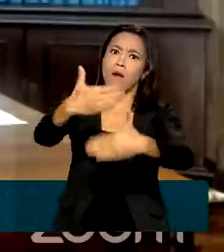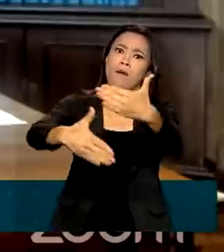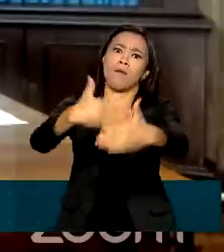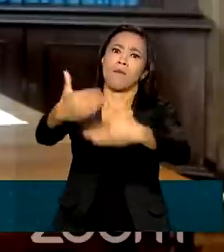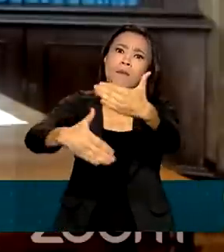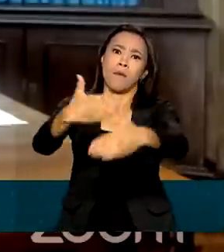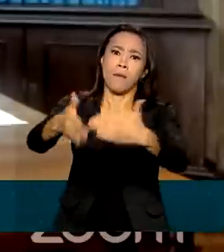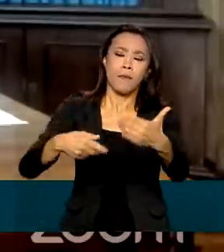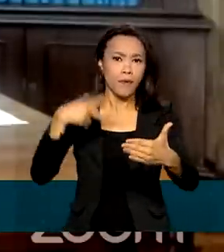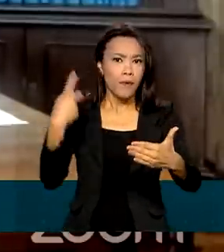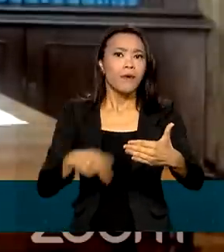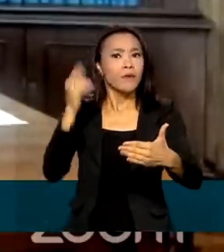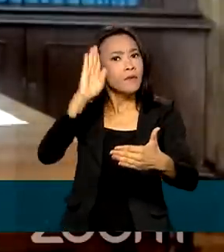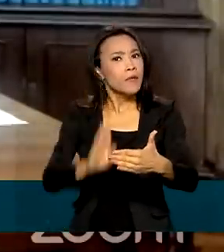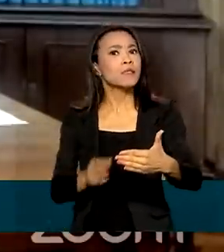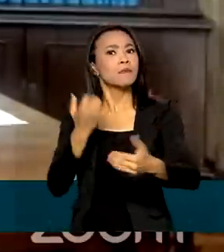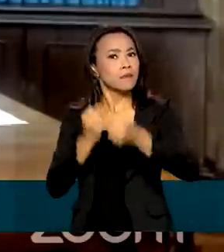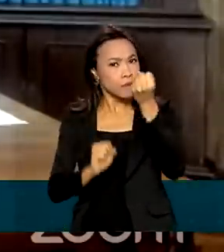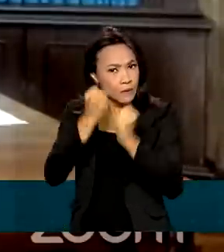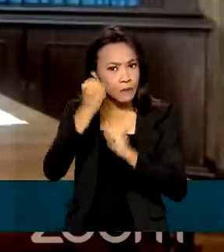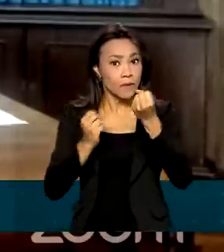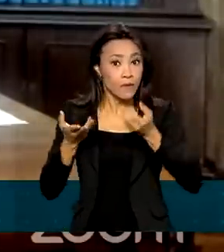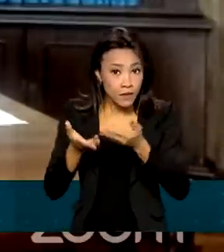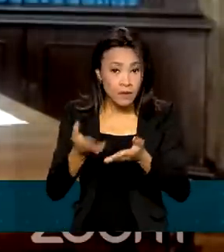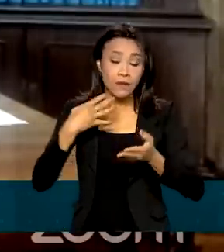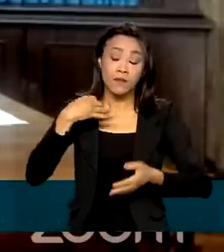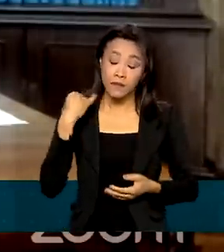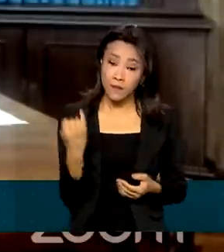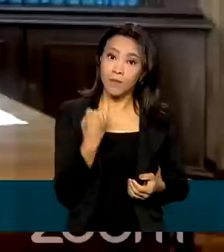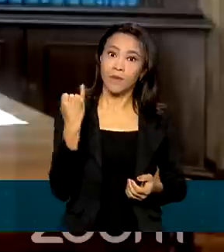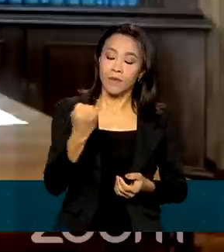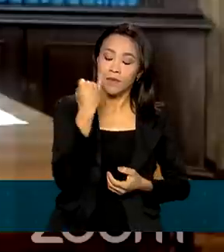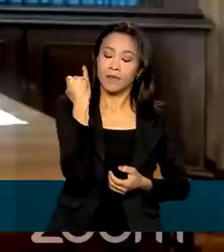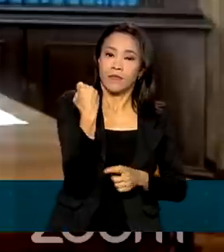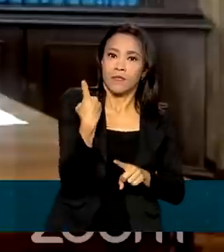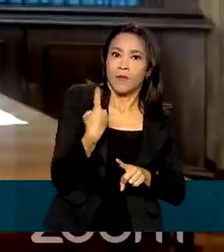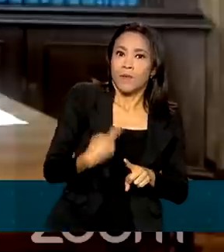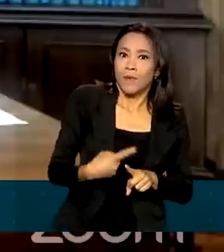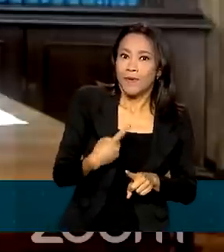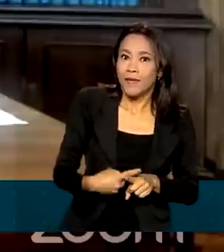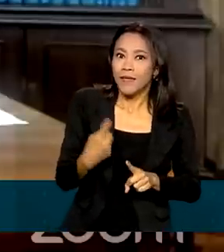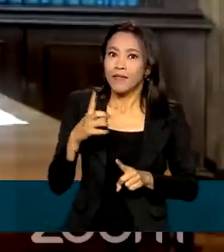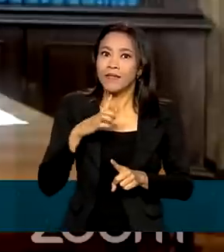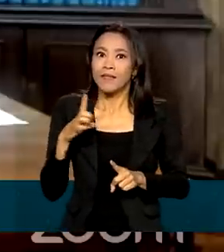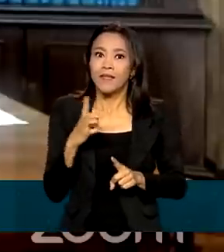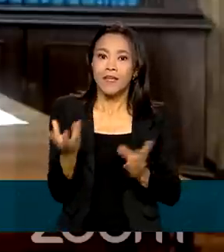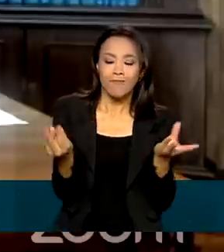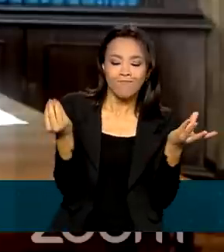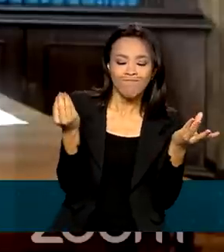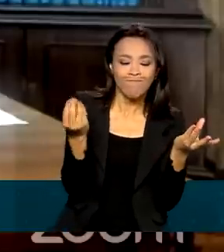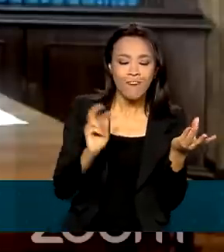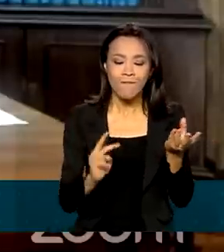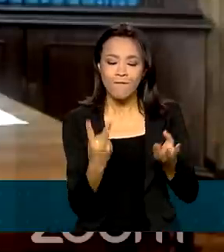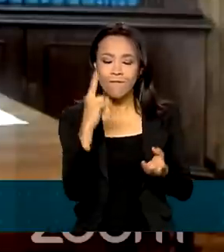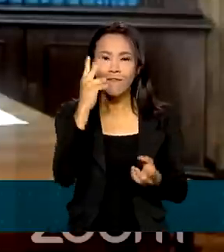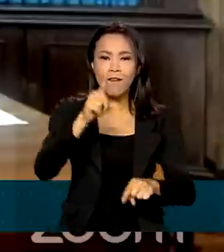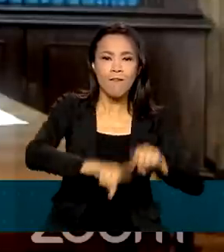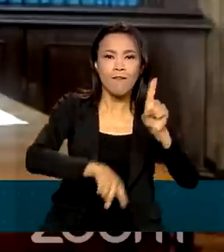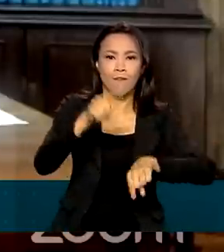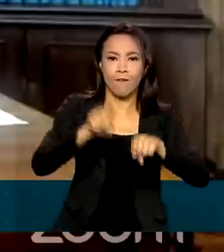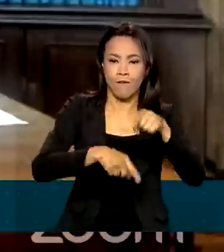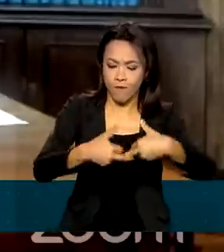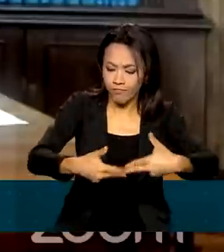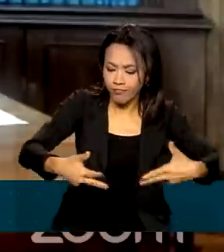indústria, da indústria brasileira. E isso é importante porque traz todo um valor agregado aos nossos produtos e,